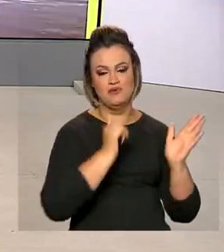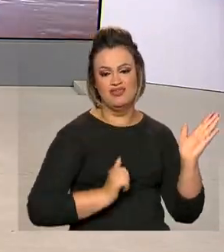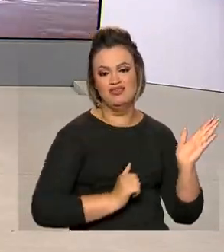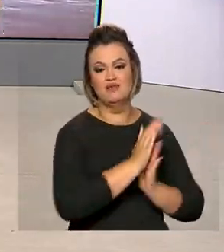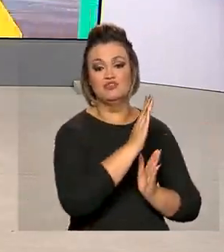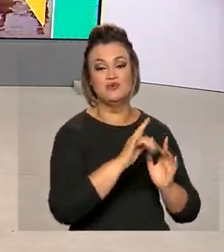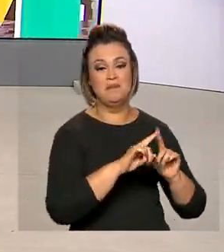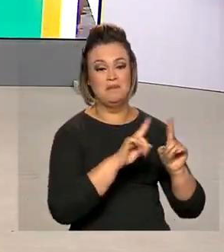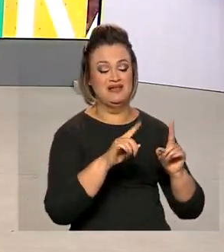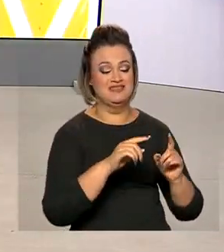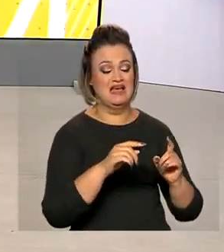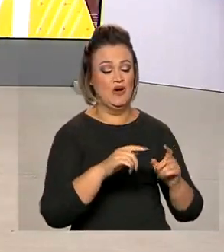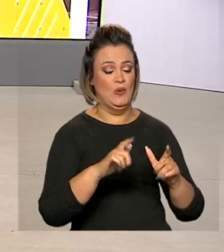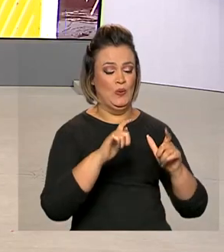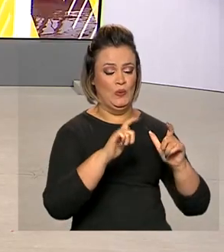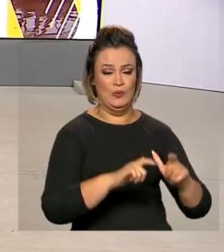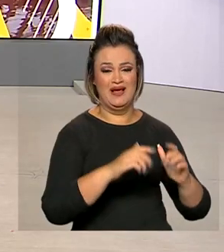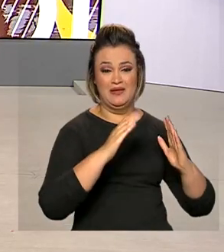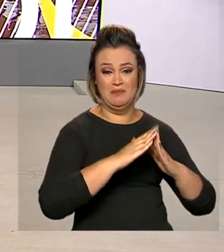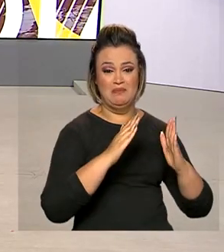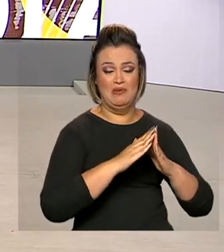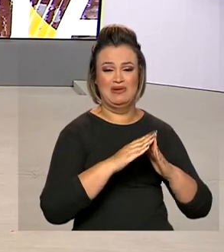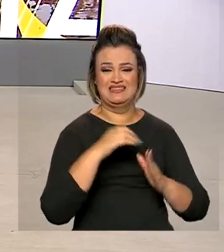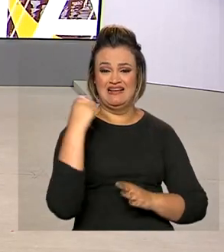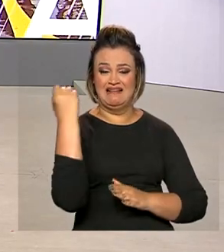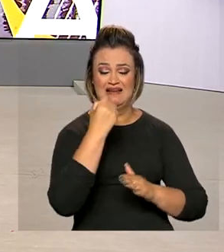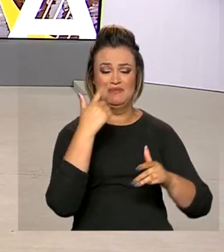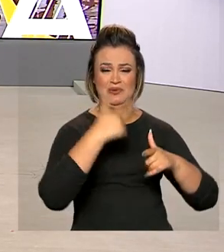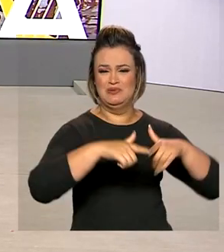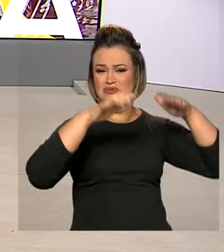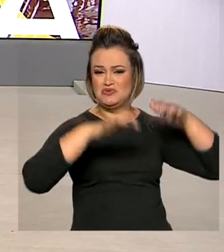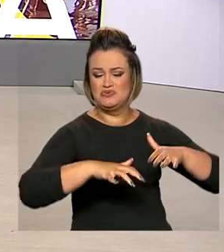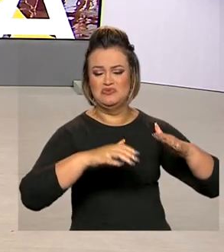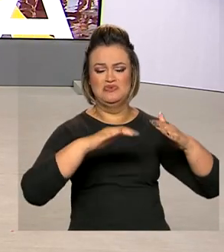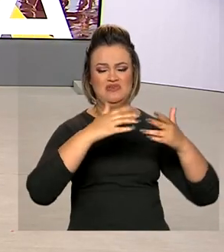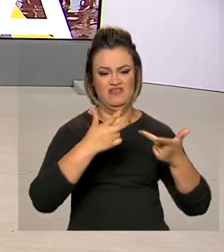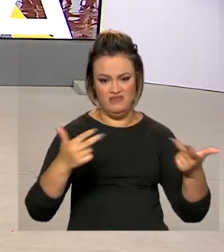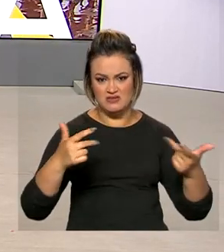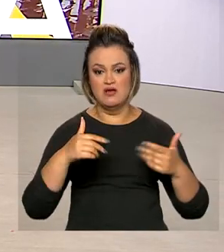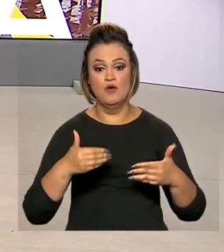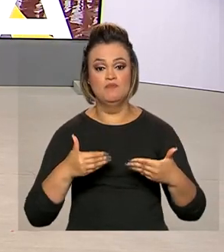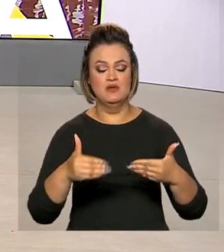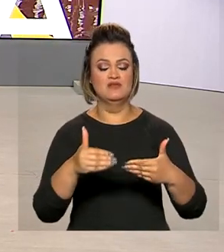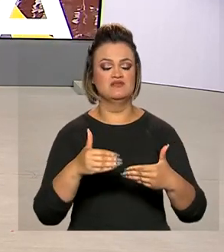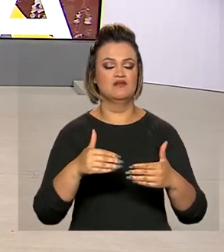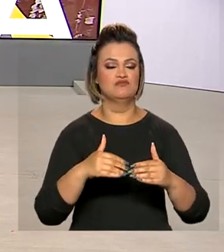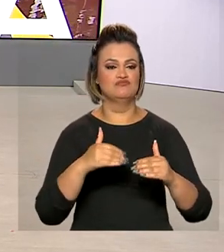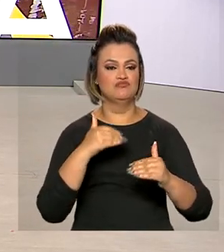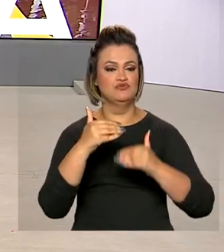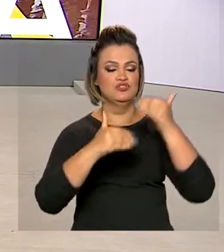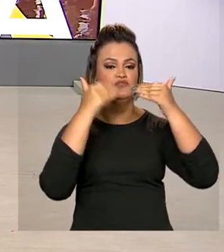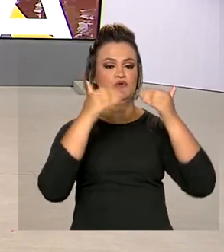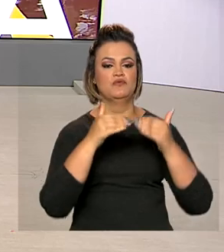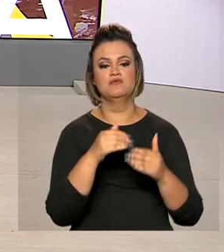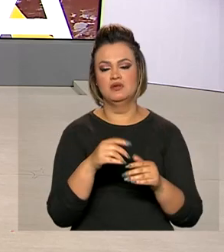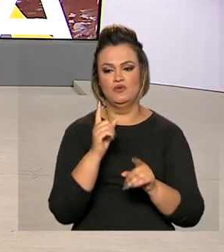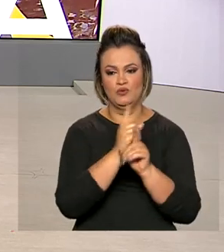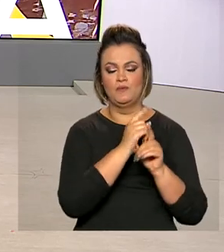demitidos que vivem em municípios com estado de calamidade pública decretado pelo Ministério do Desenvolvimento Regional. São